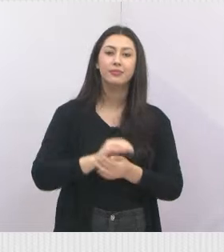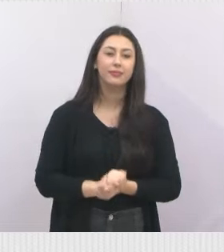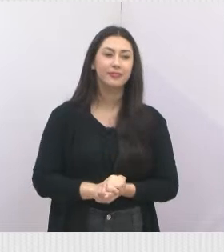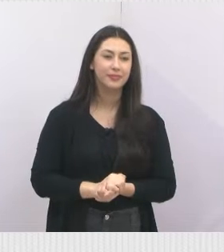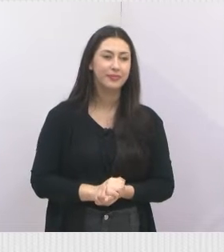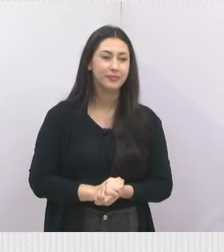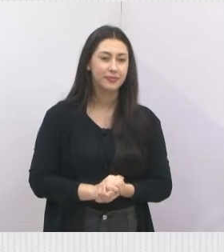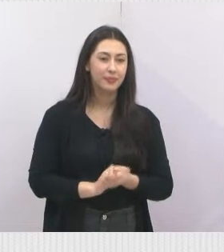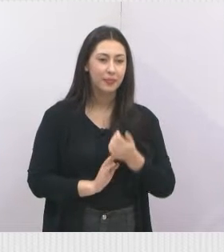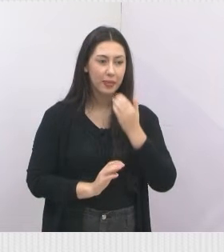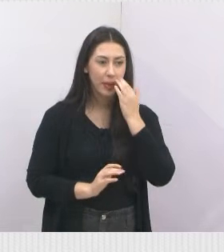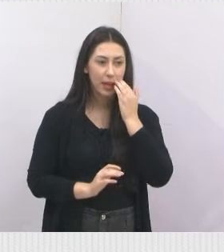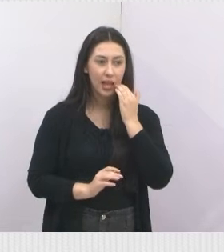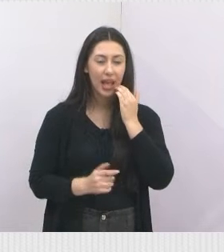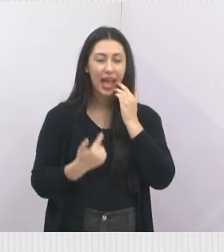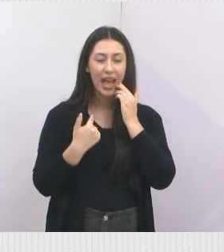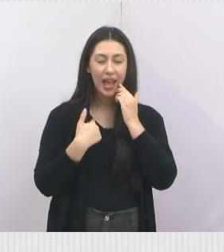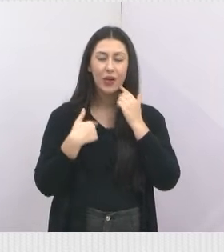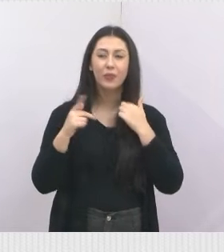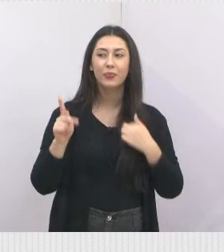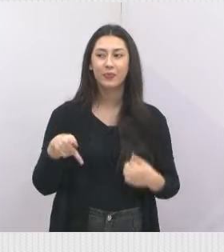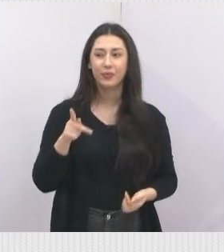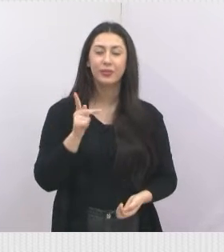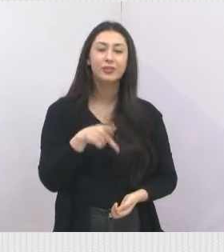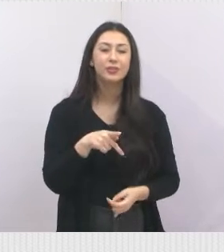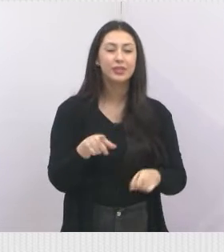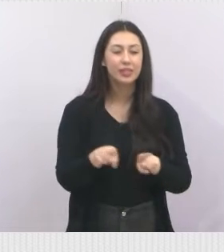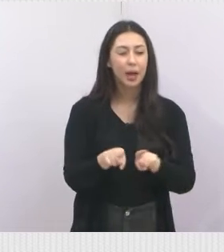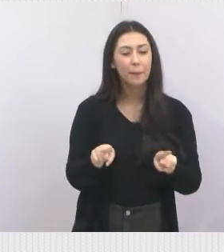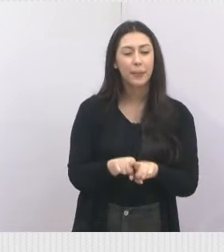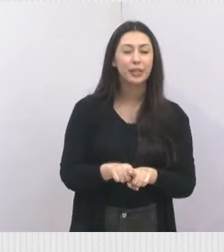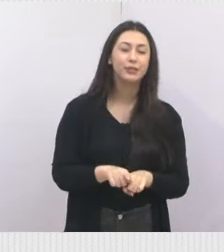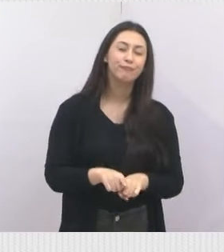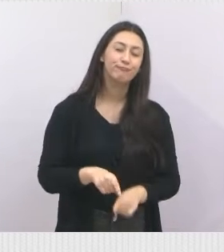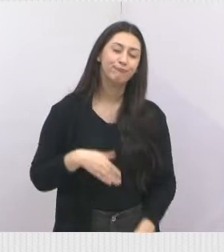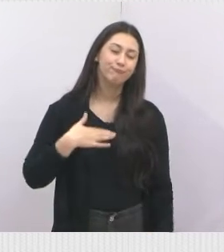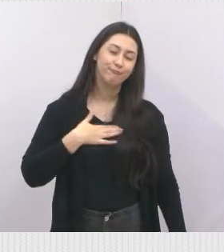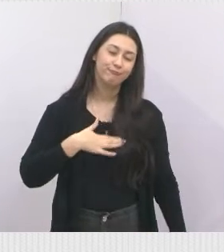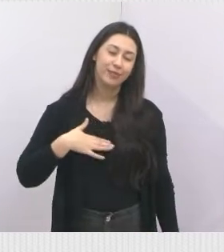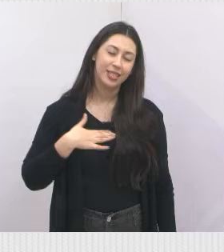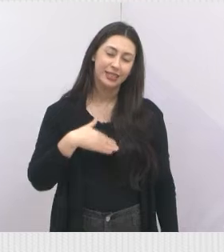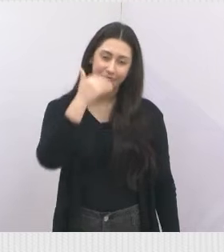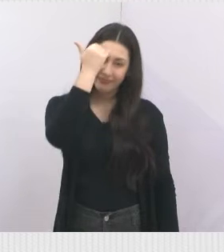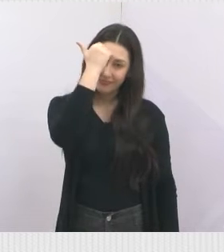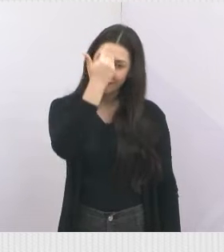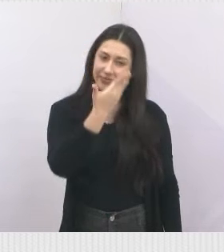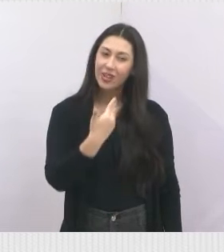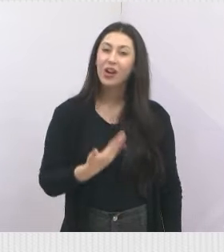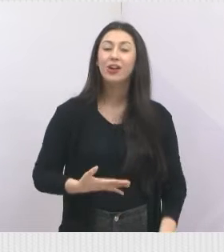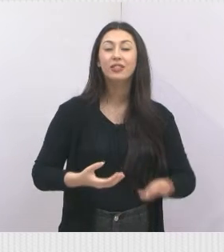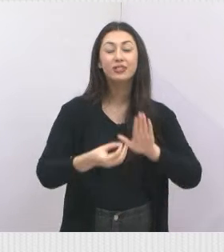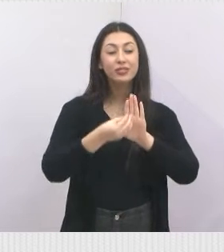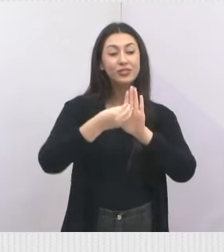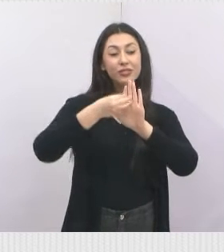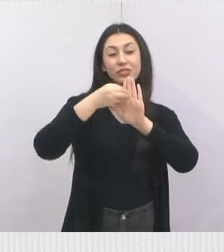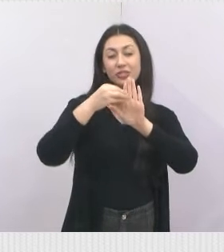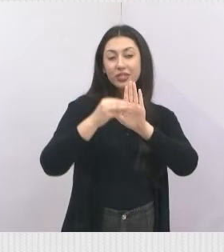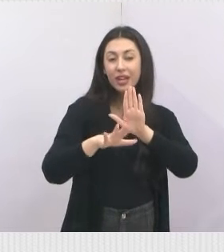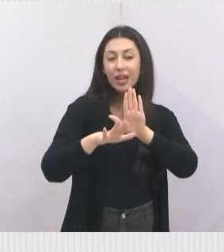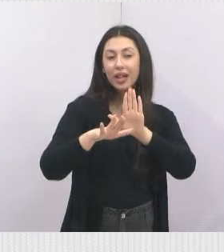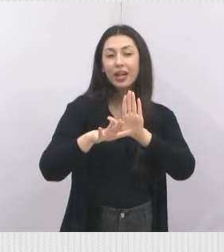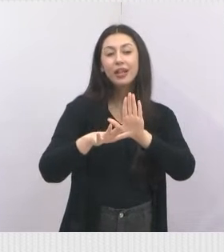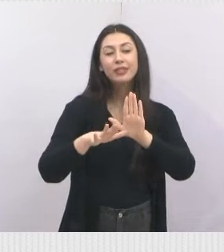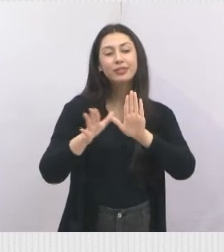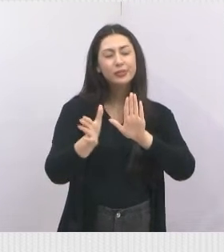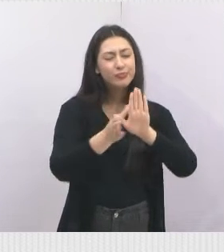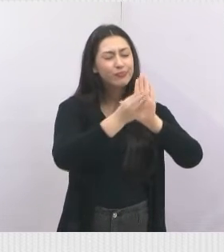trabalho brilhante. E como professora, teve aí, nós tivemos o prazer e a honra de indicá-la para receber e